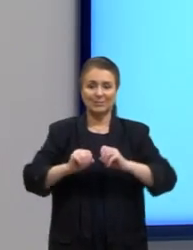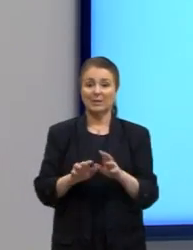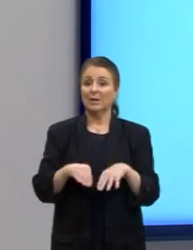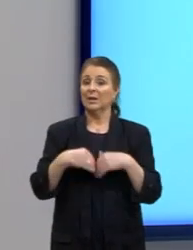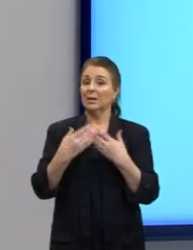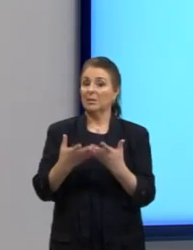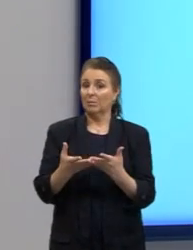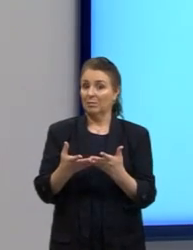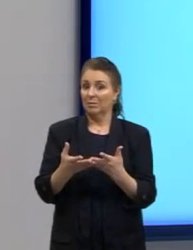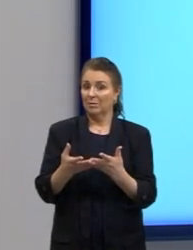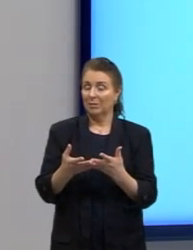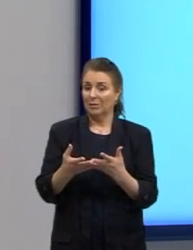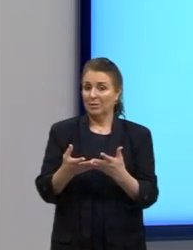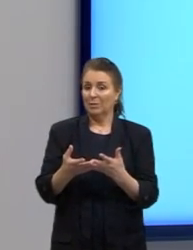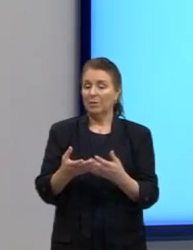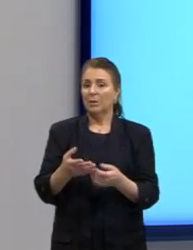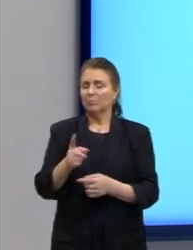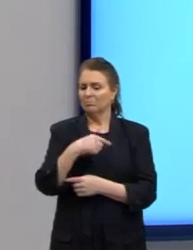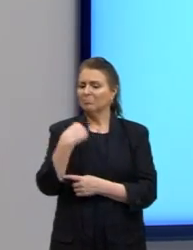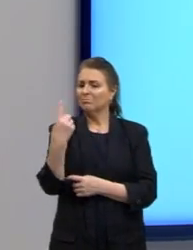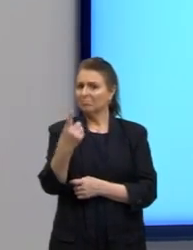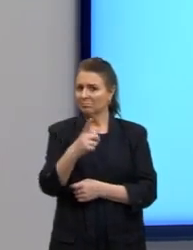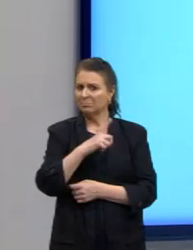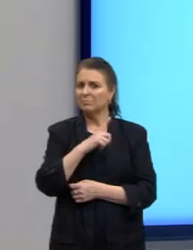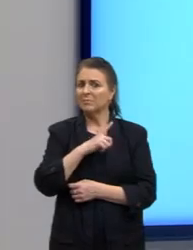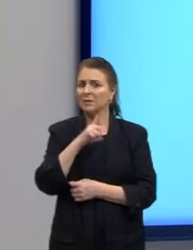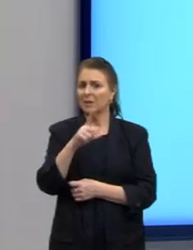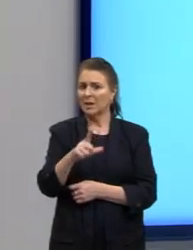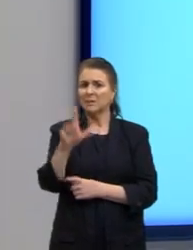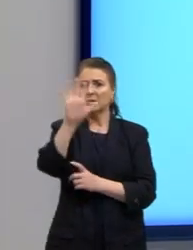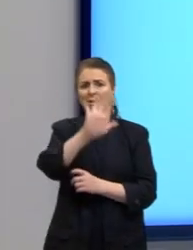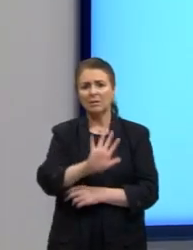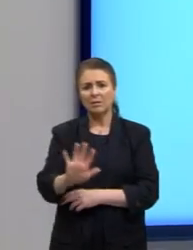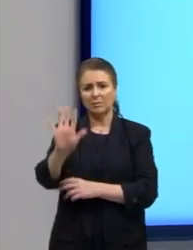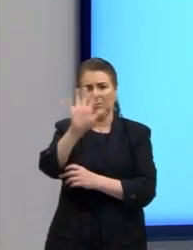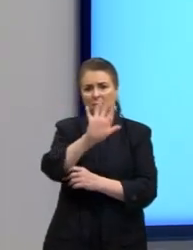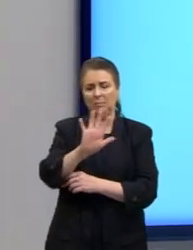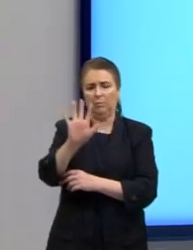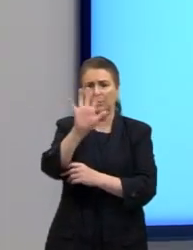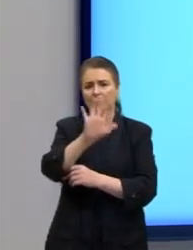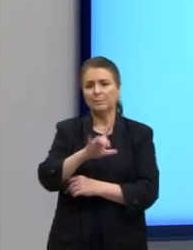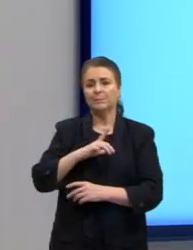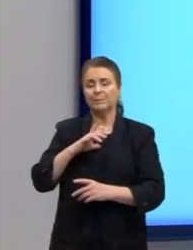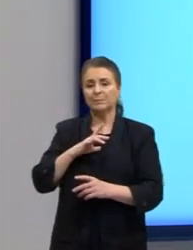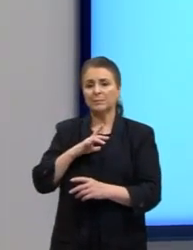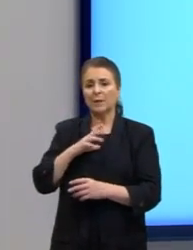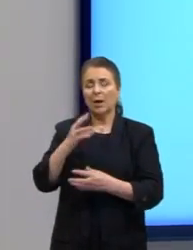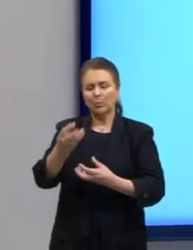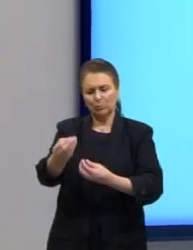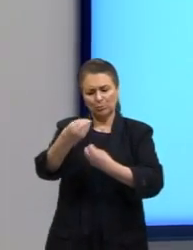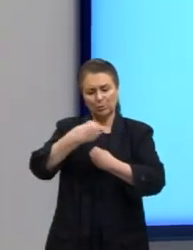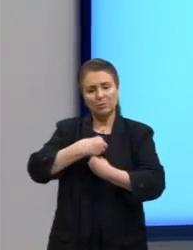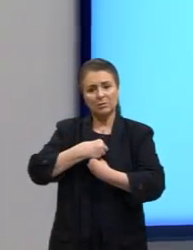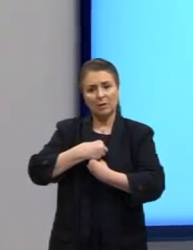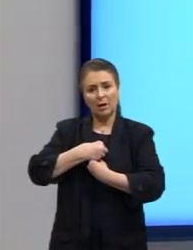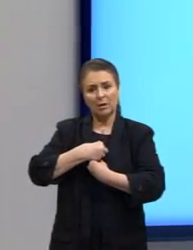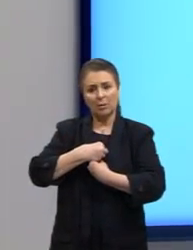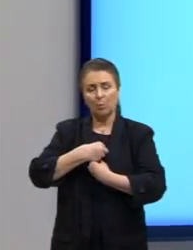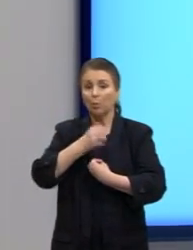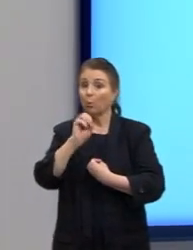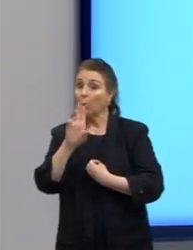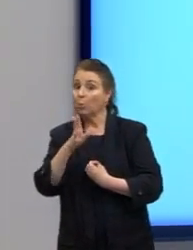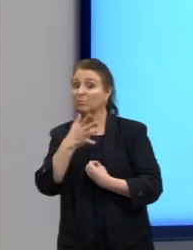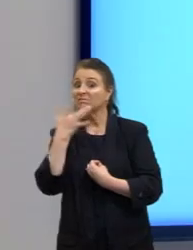o fato de que a gente tem esse cenário proporciona alguns facilita